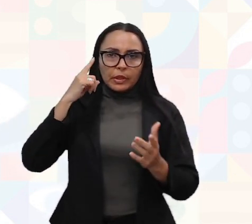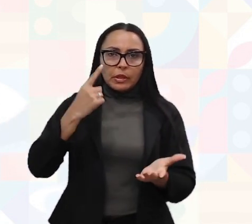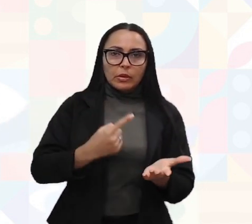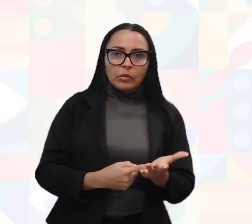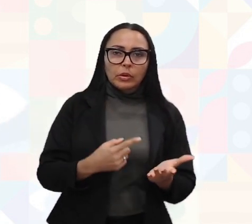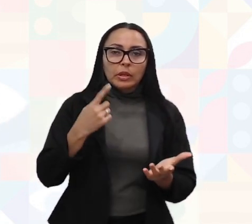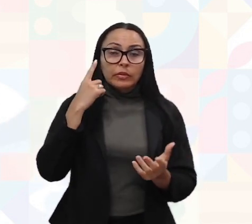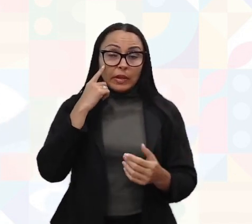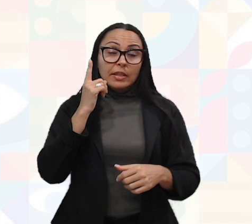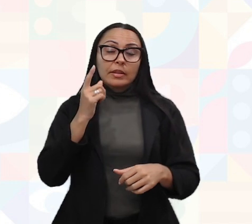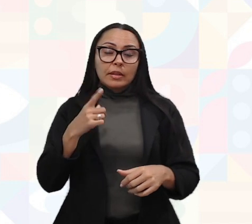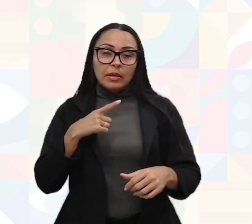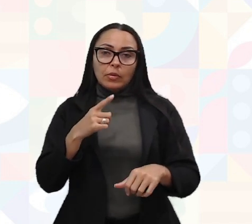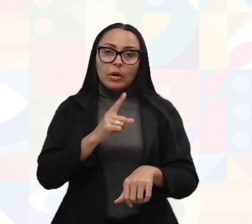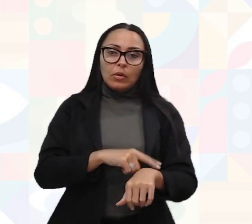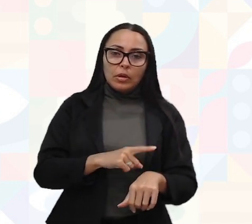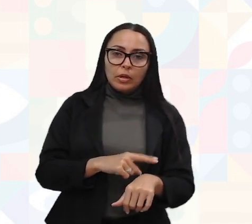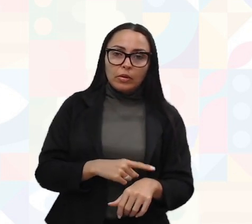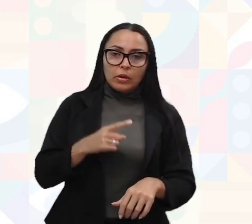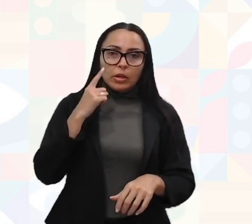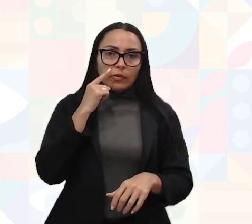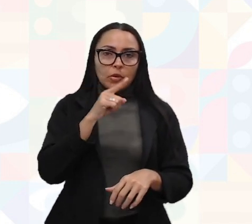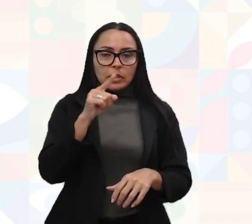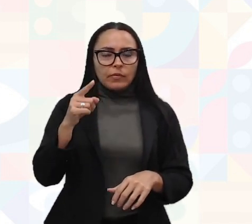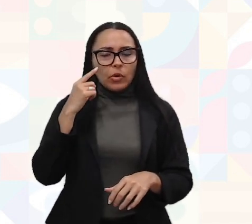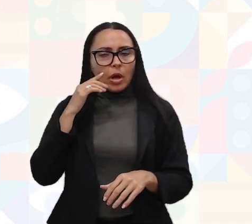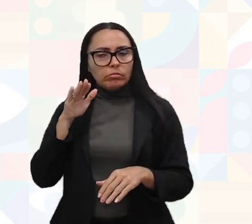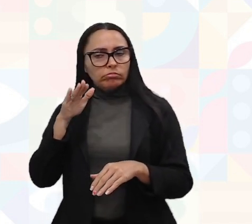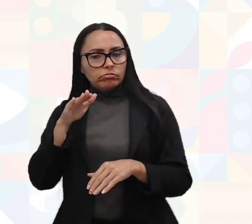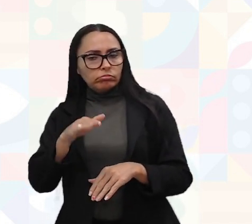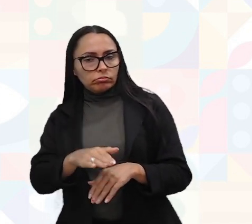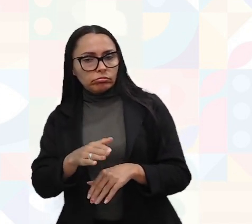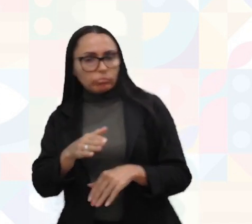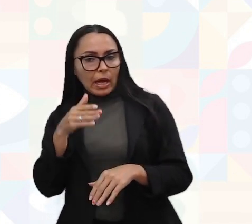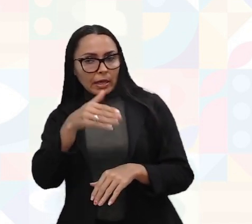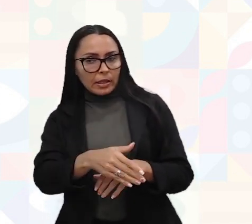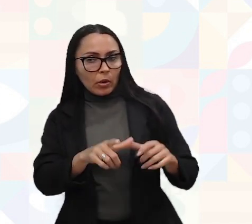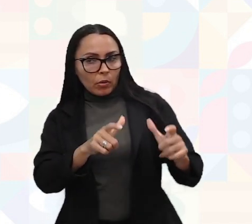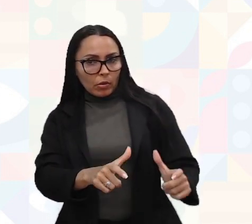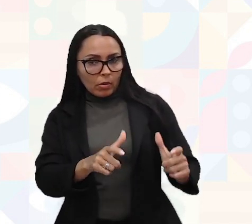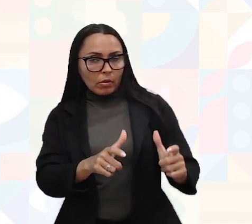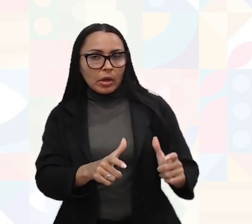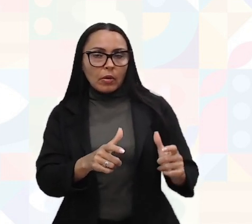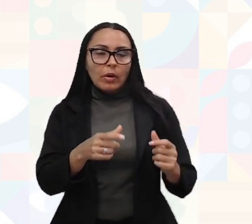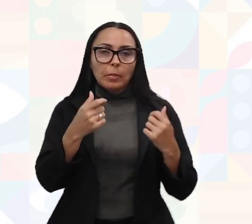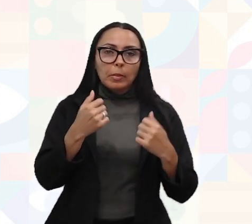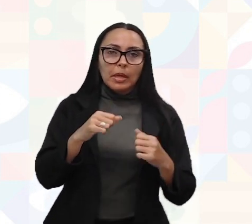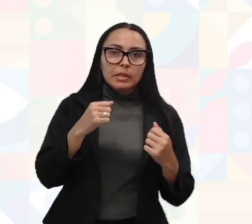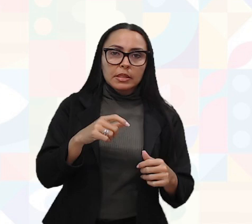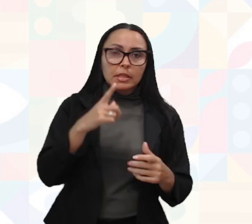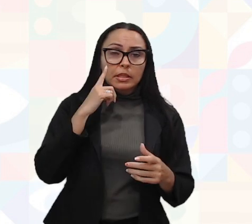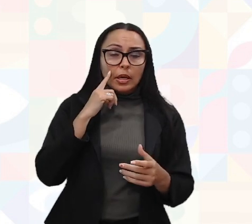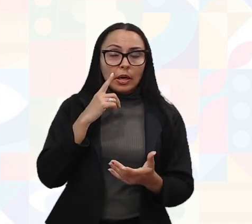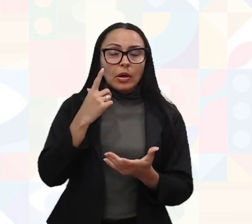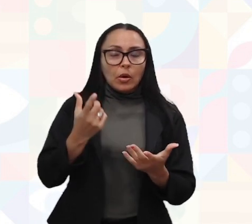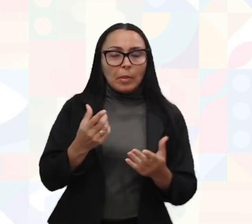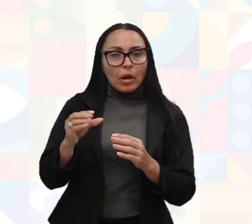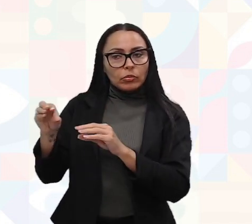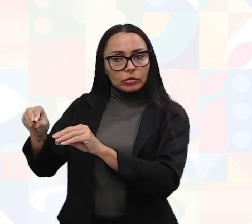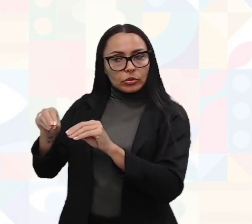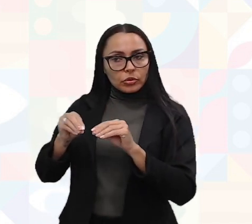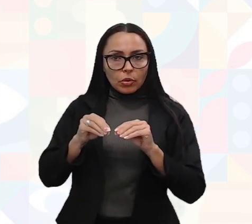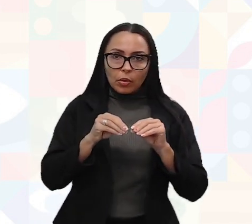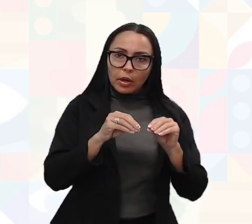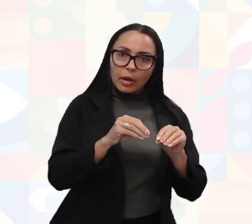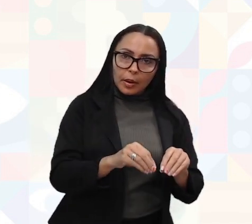hora e aí que se você for até o local fazer visitas, você também vai ter que cobrar todo esse deslocamento e essa